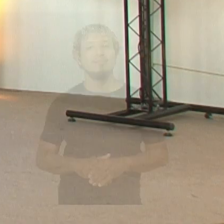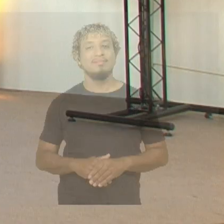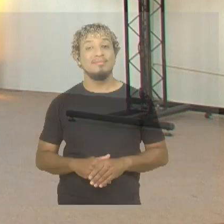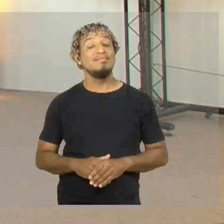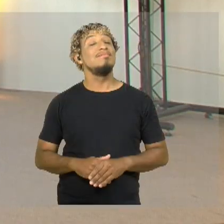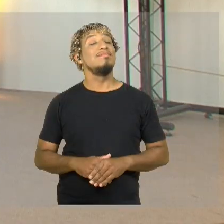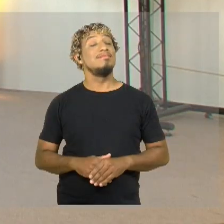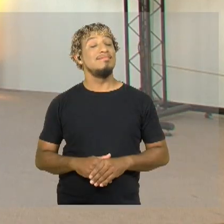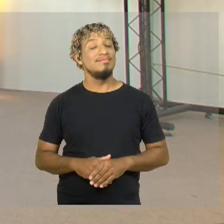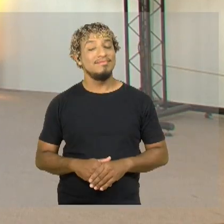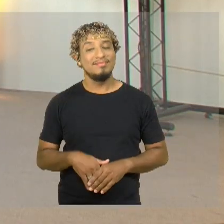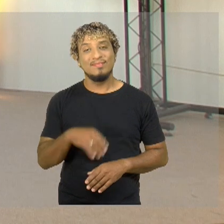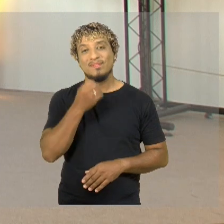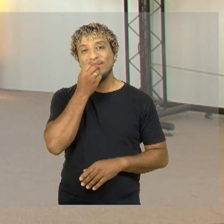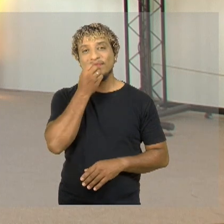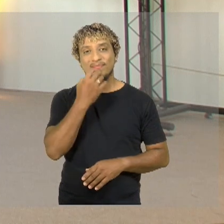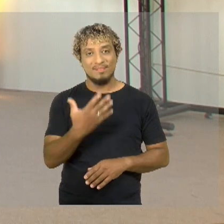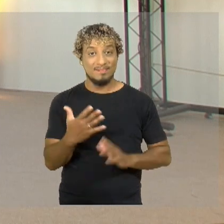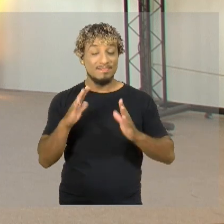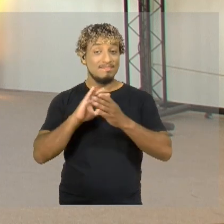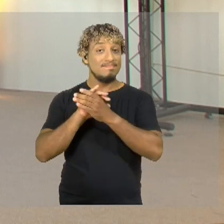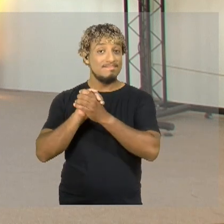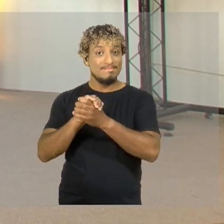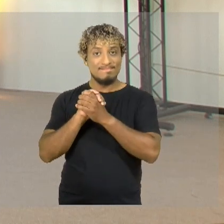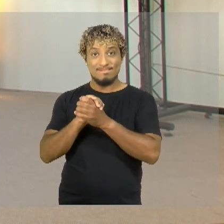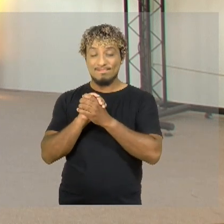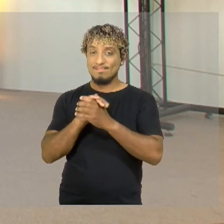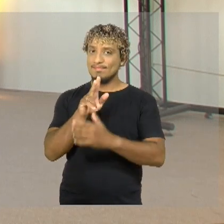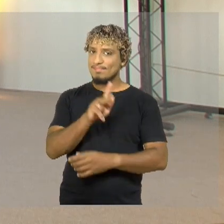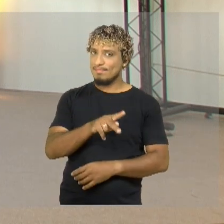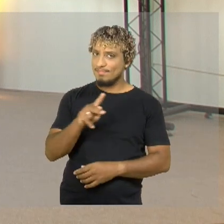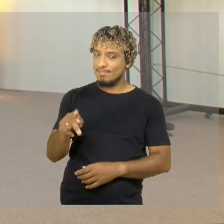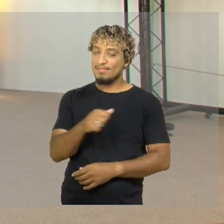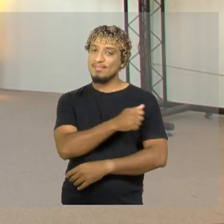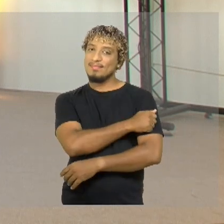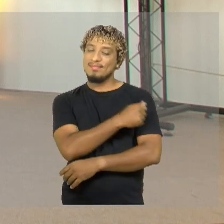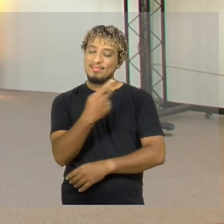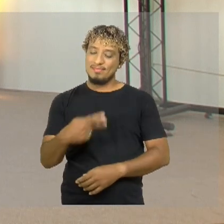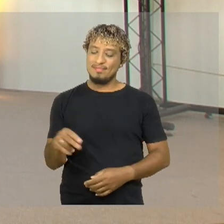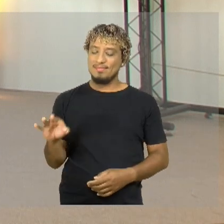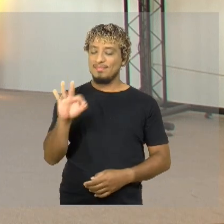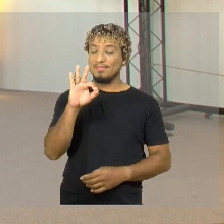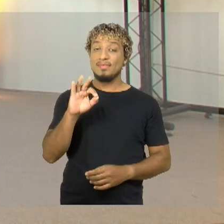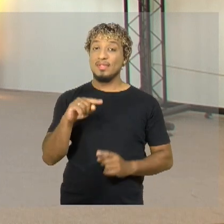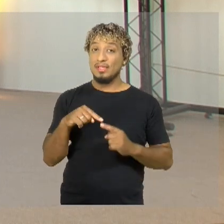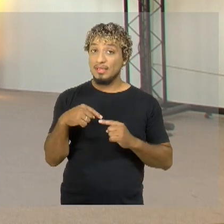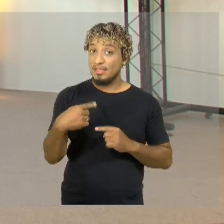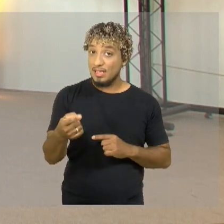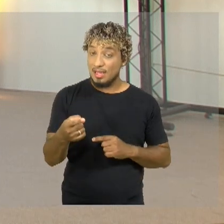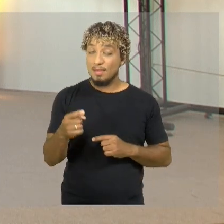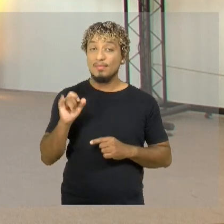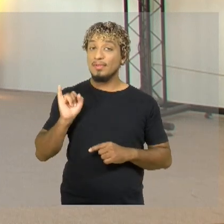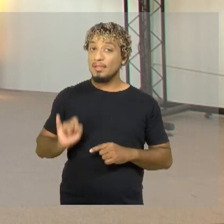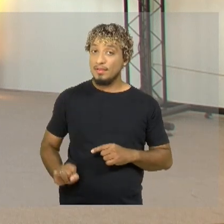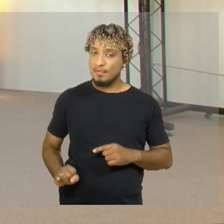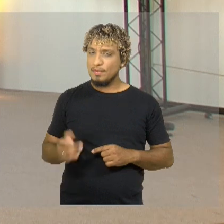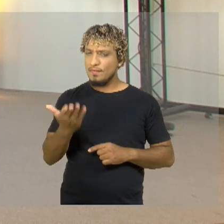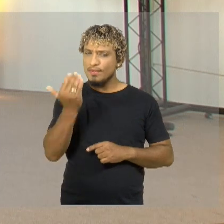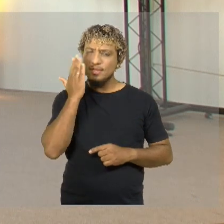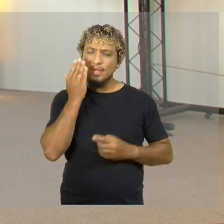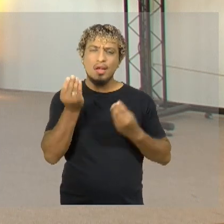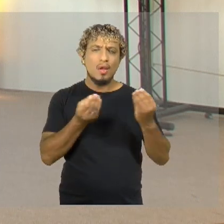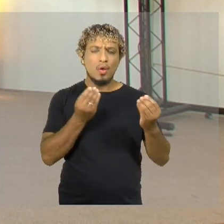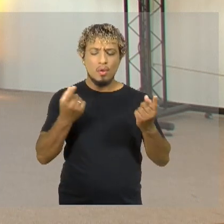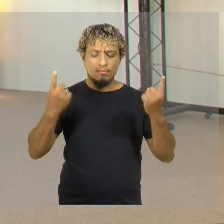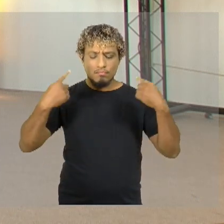Muito bom. Parabéns aos professores e estudantes da UFMA. Veja a seguir, saiba como diagnosticar a